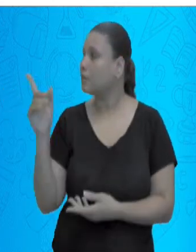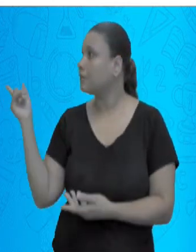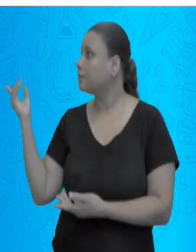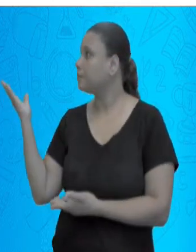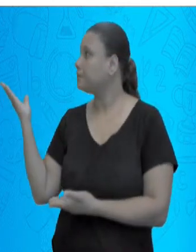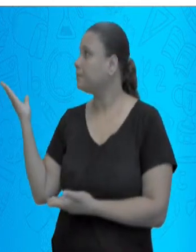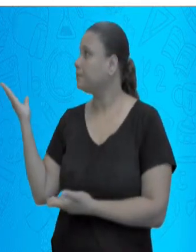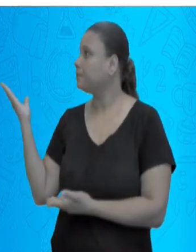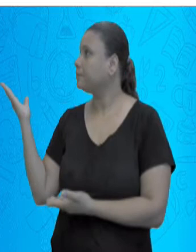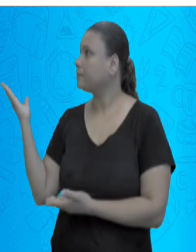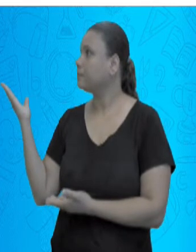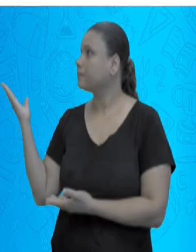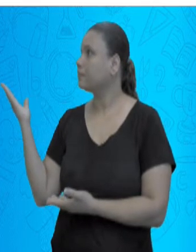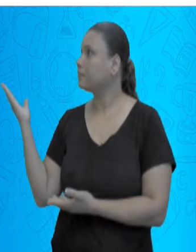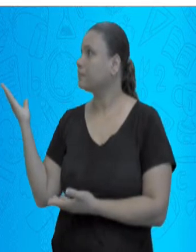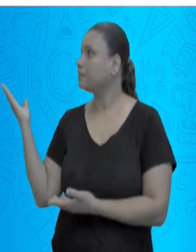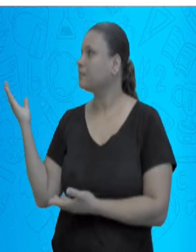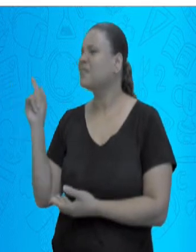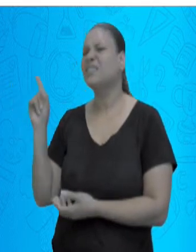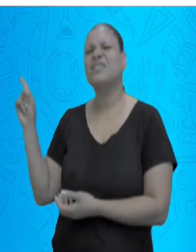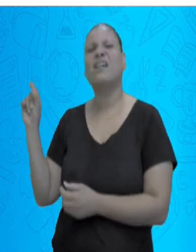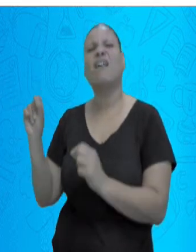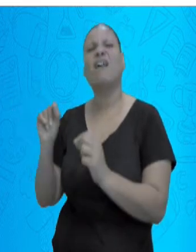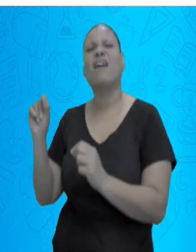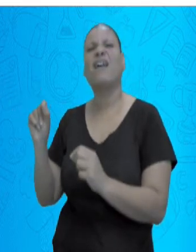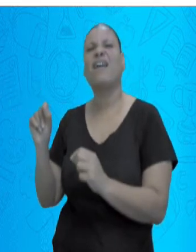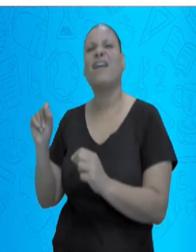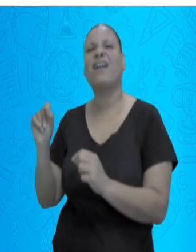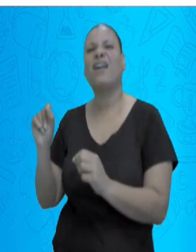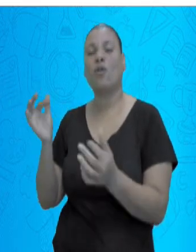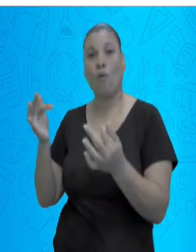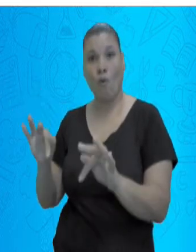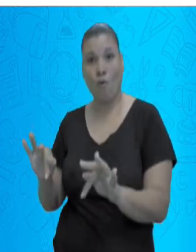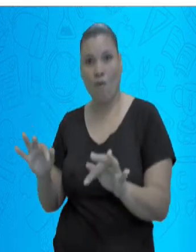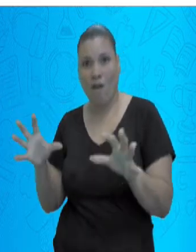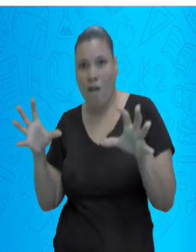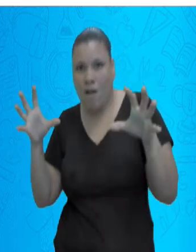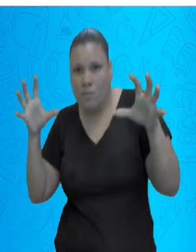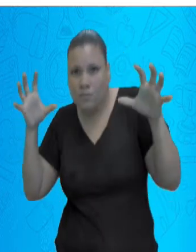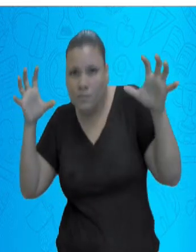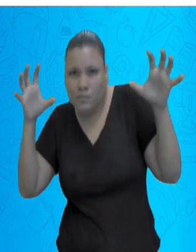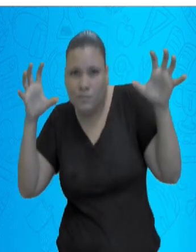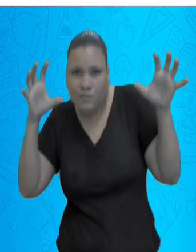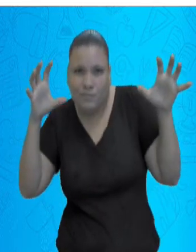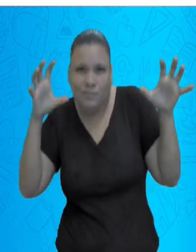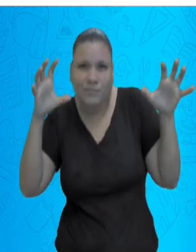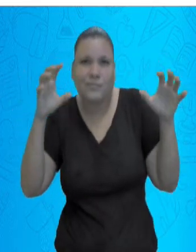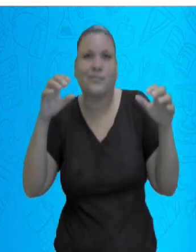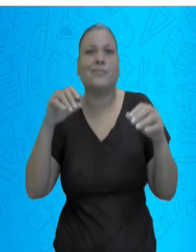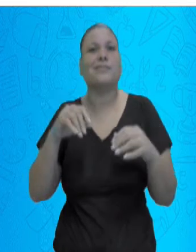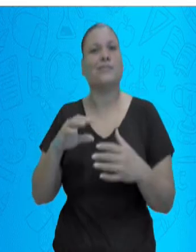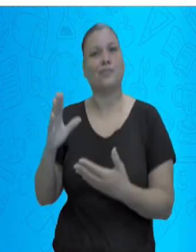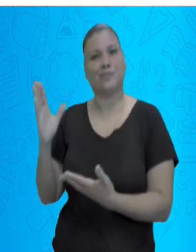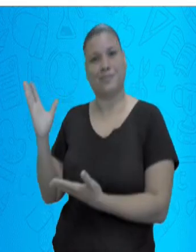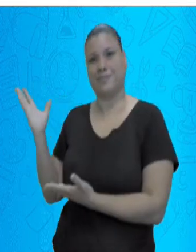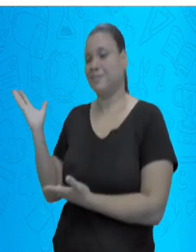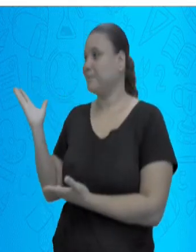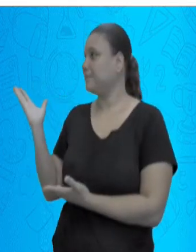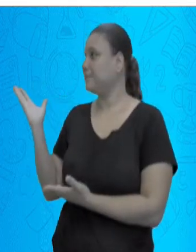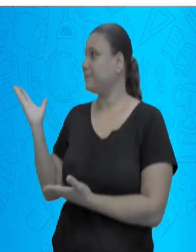o nosso monstro. Esse monstro chegou aqui. Pronto. Encontrou aqui.